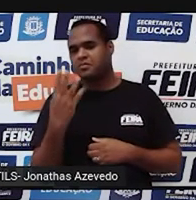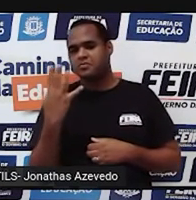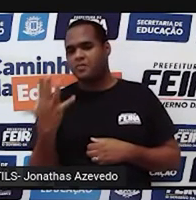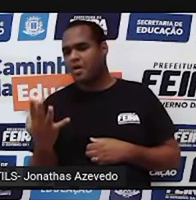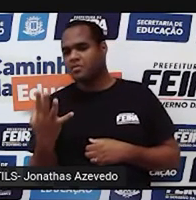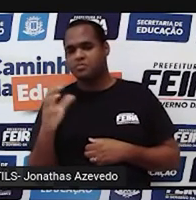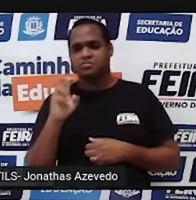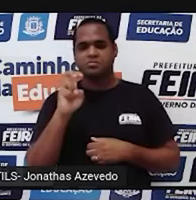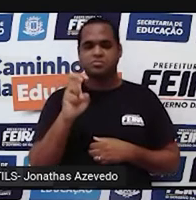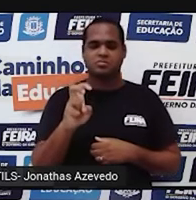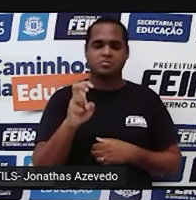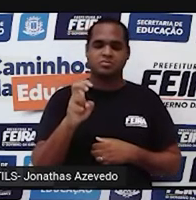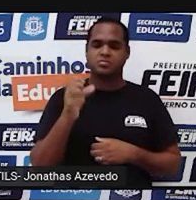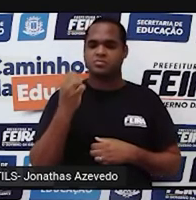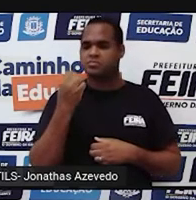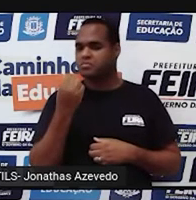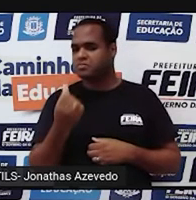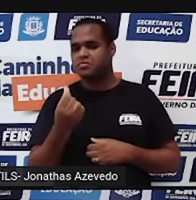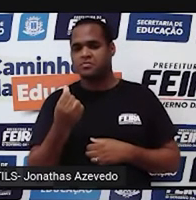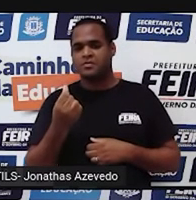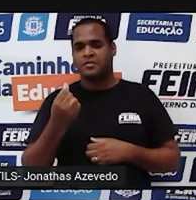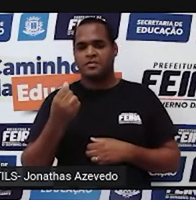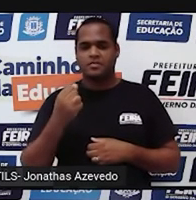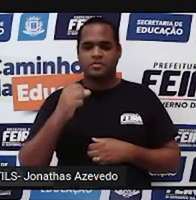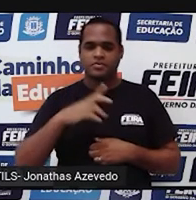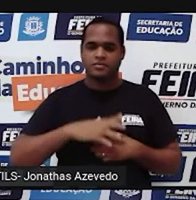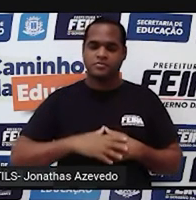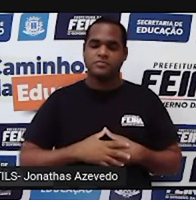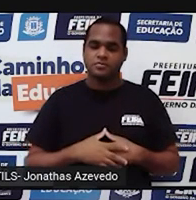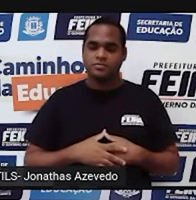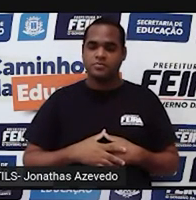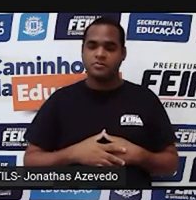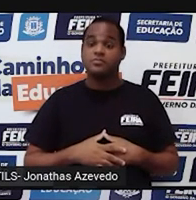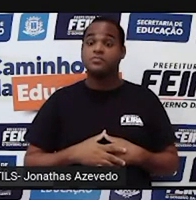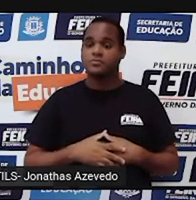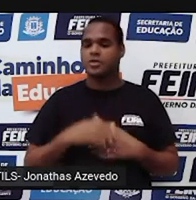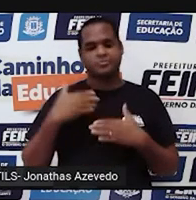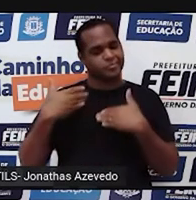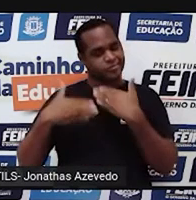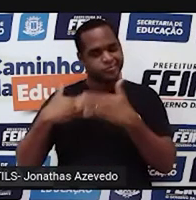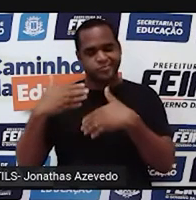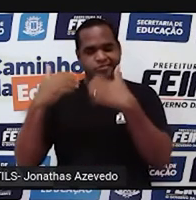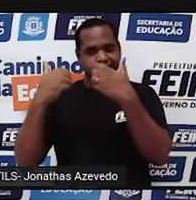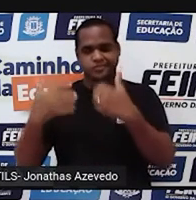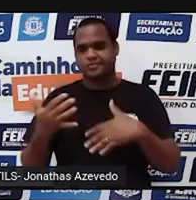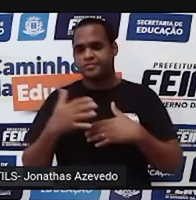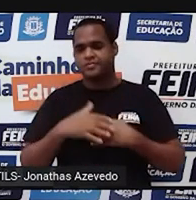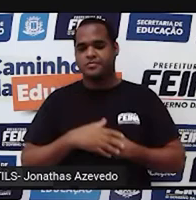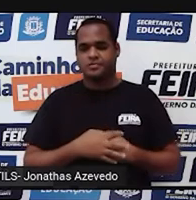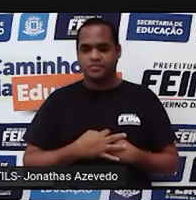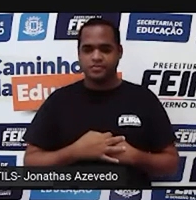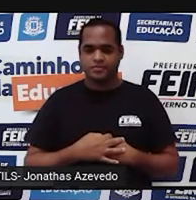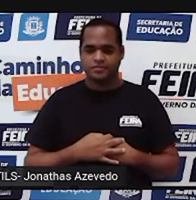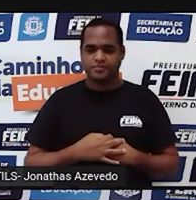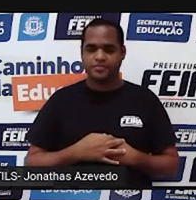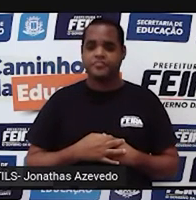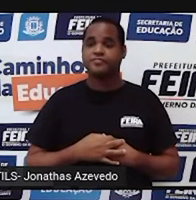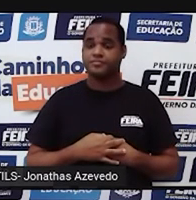4, o 5, o 6 e assim por diante. Então toda